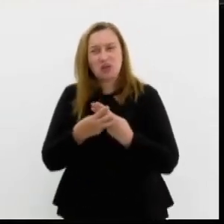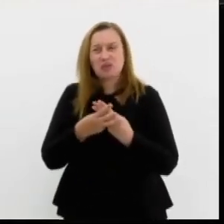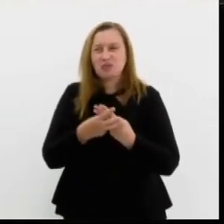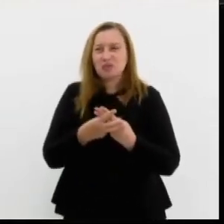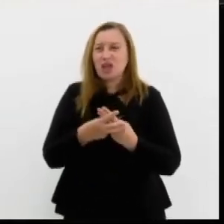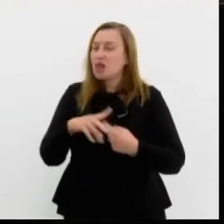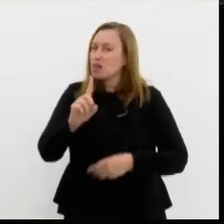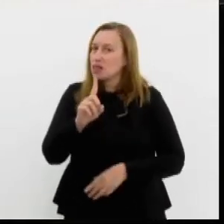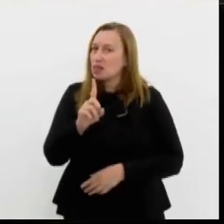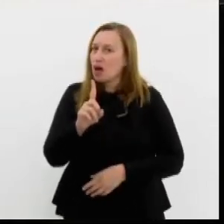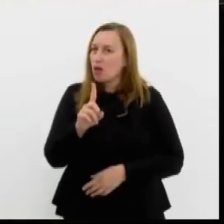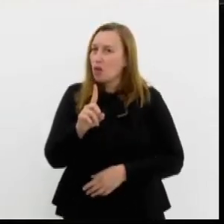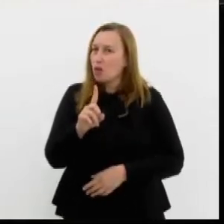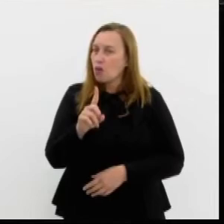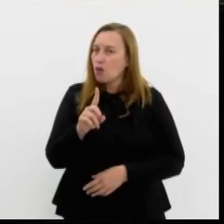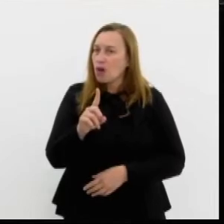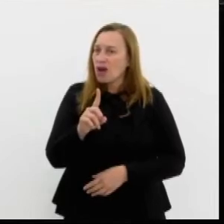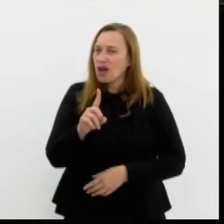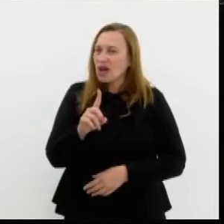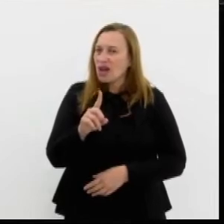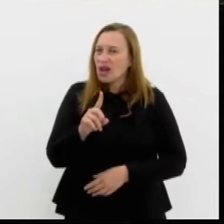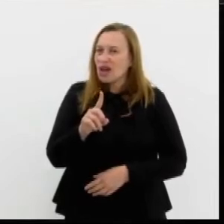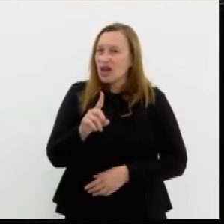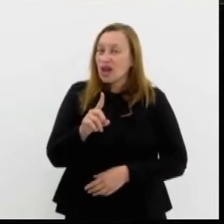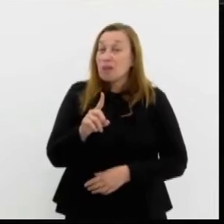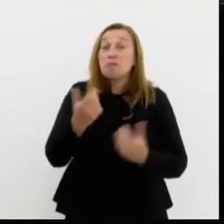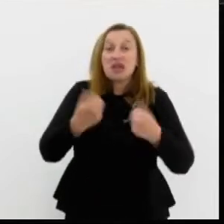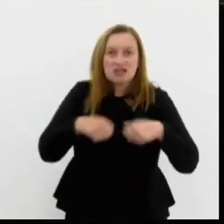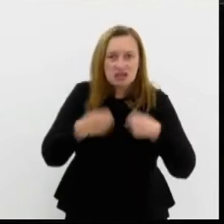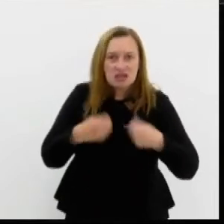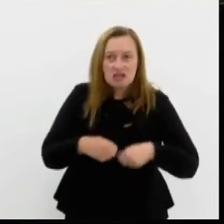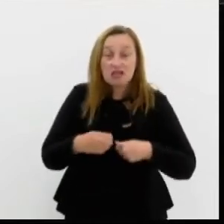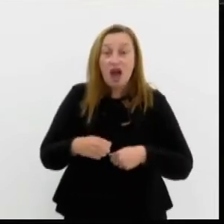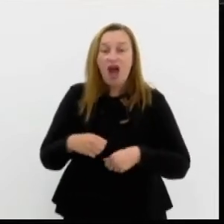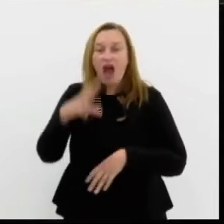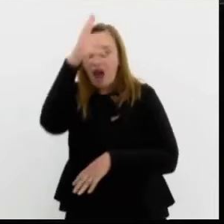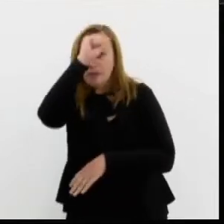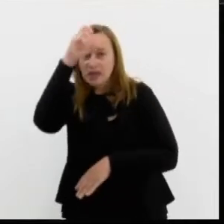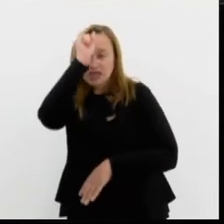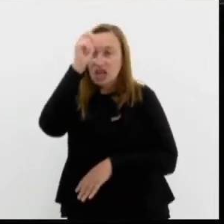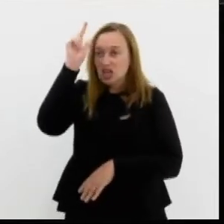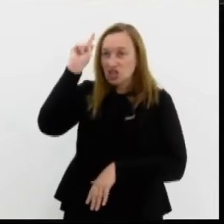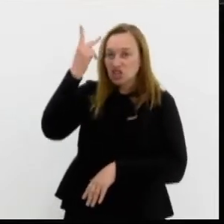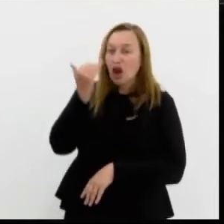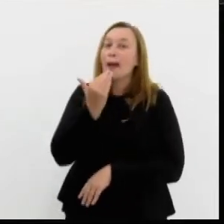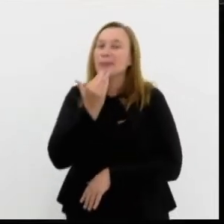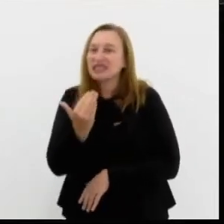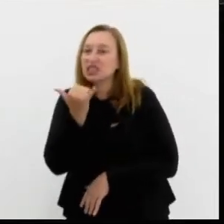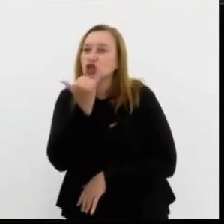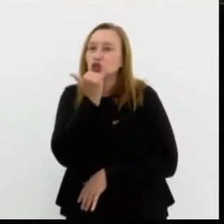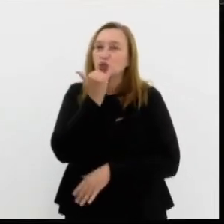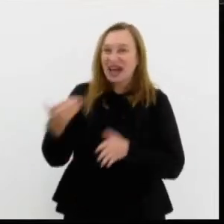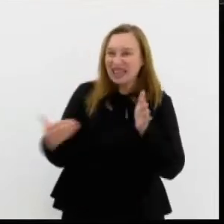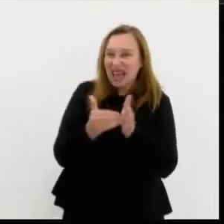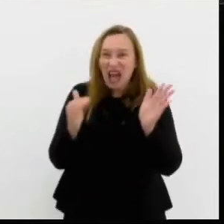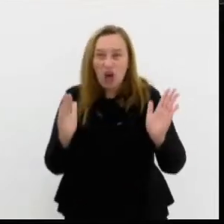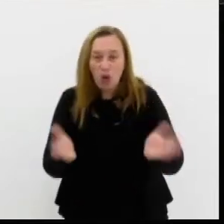não é tarde para aprender história e pedir desculpas. Até então,